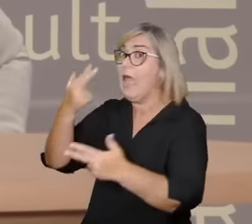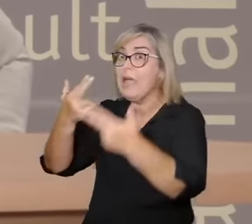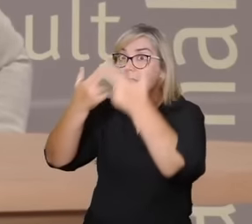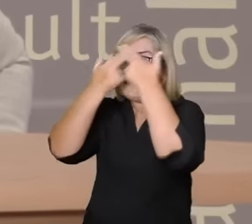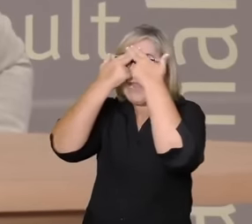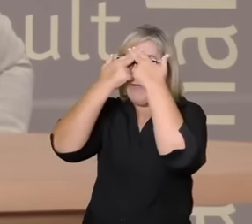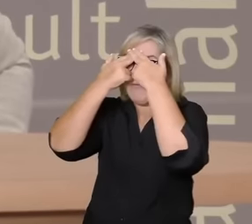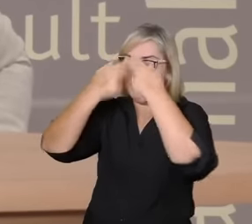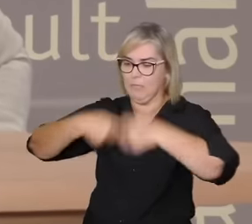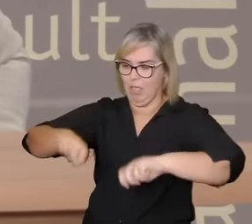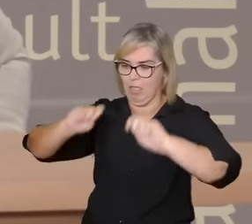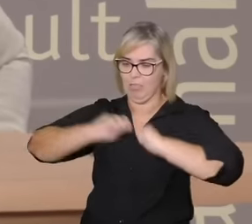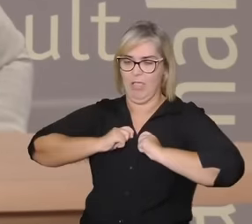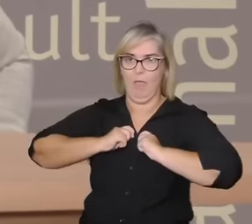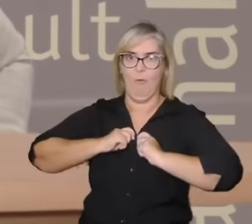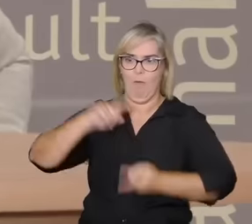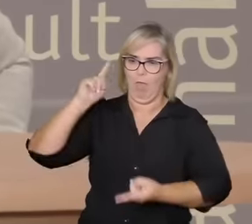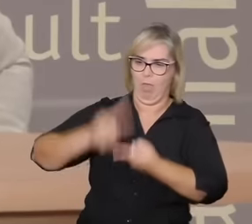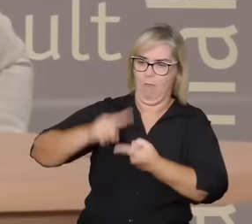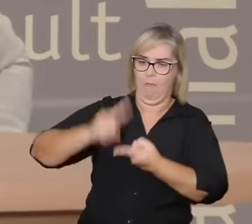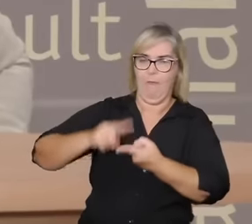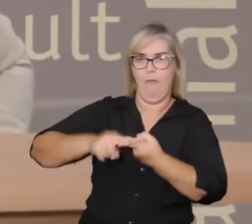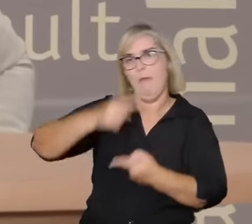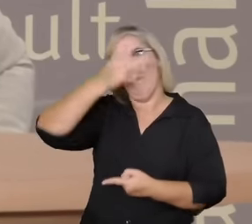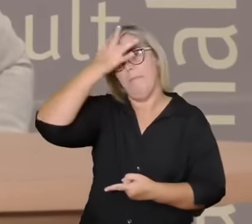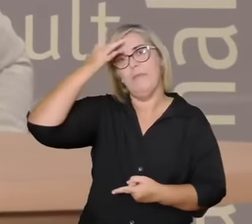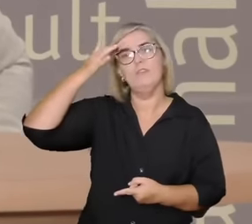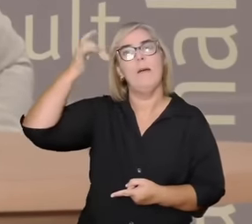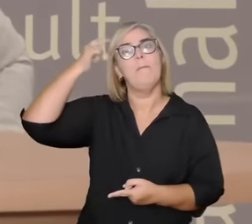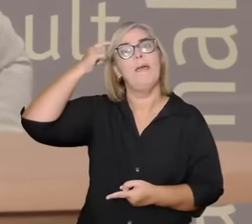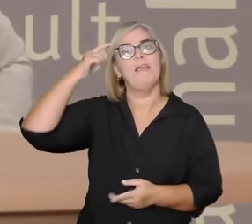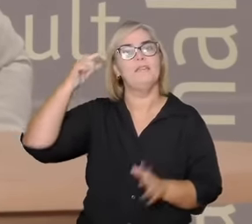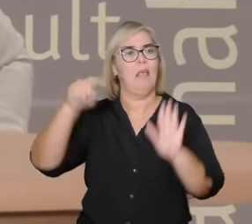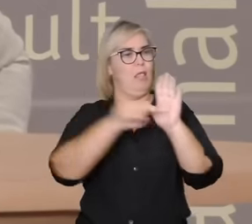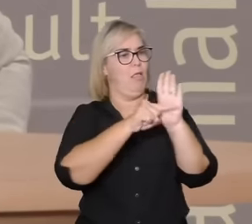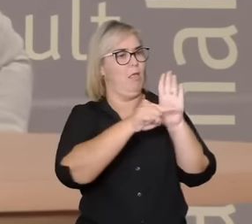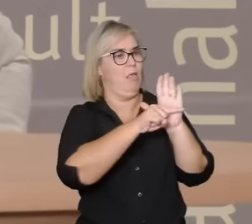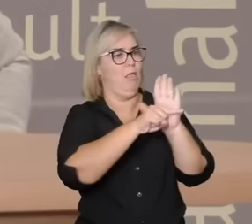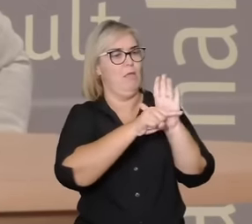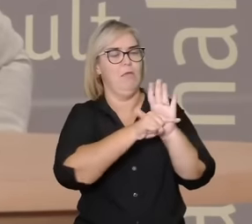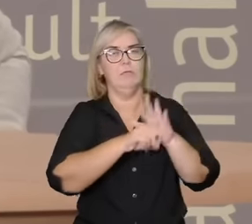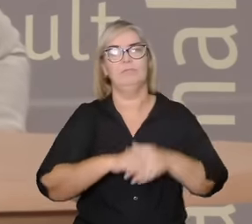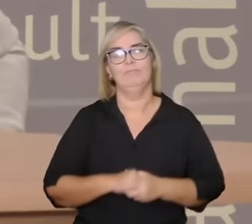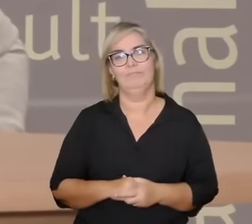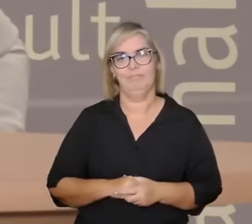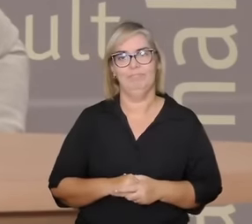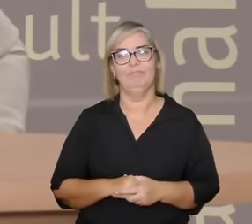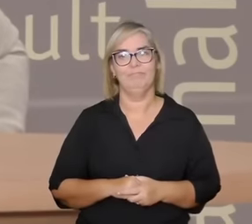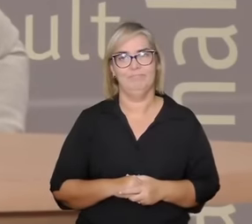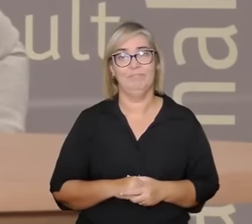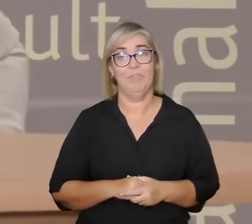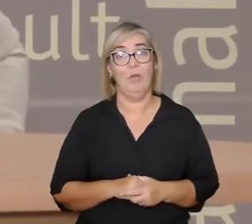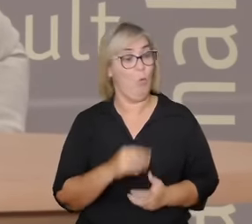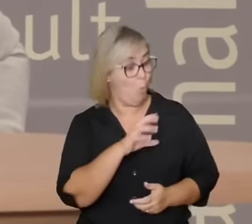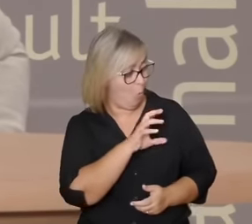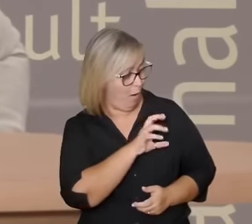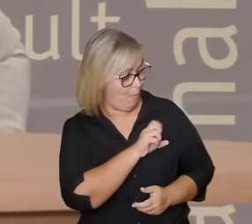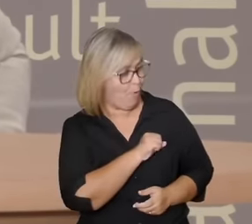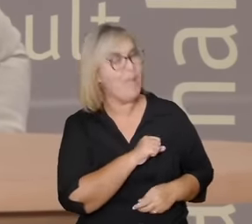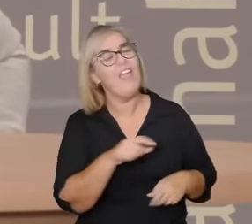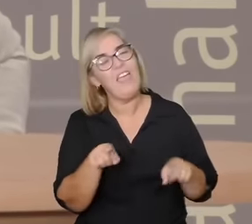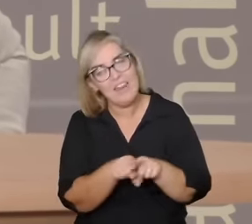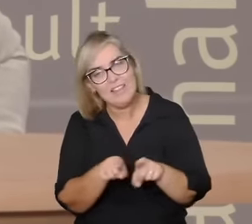afetivo tem relação ao letramento dos afetos o letramento que coloque o amor em primeiro plano ele precisa